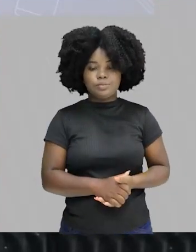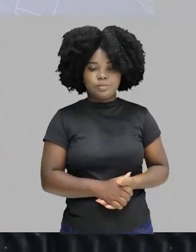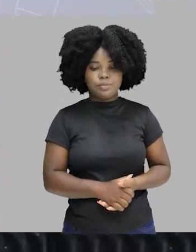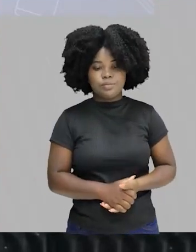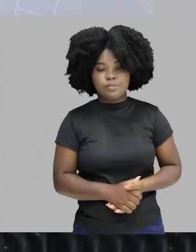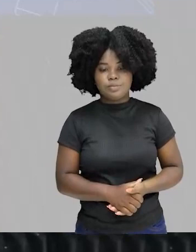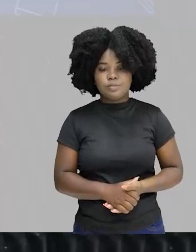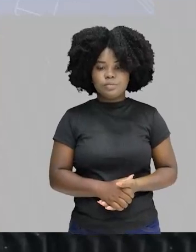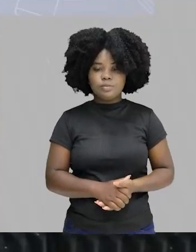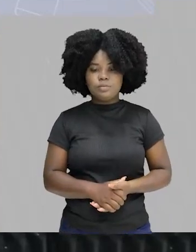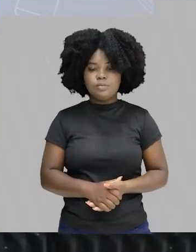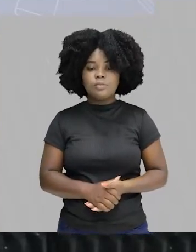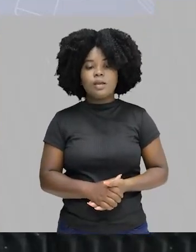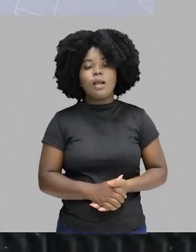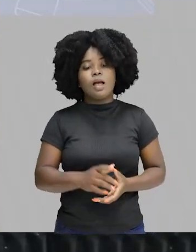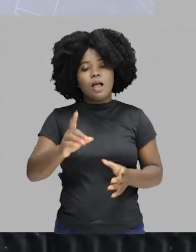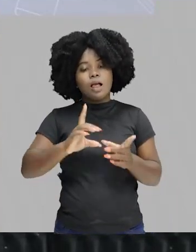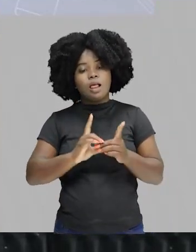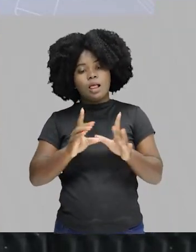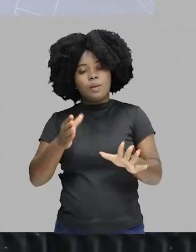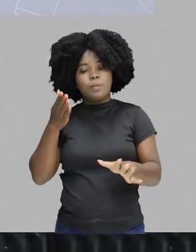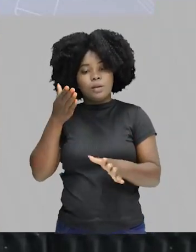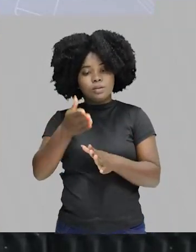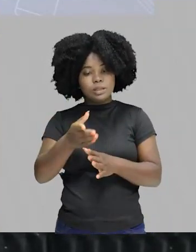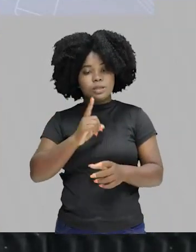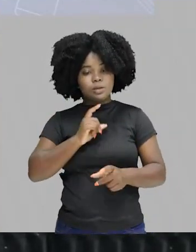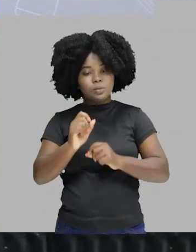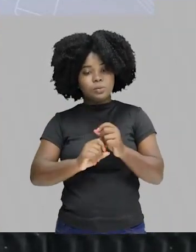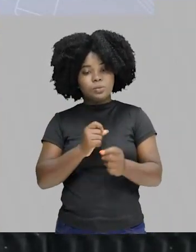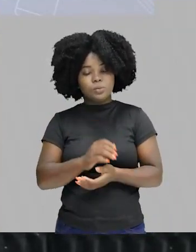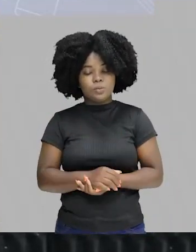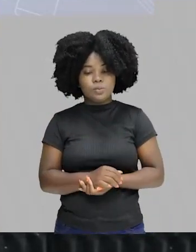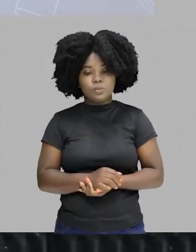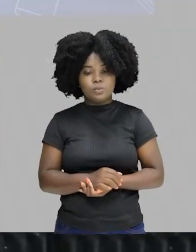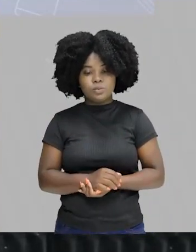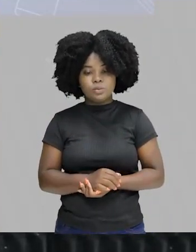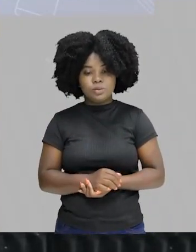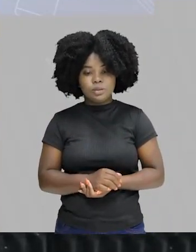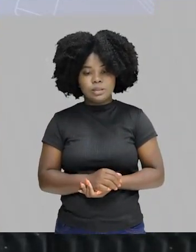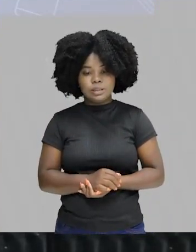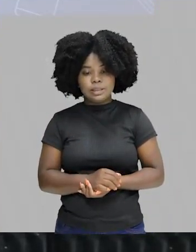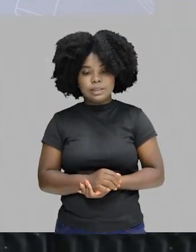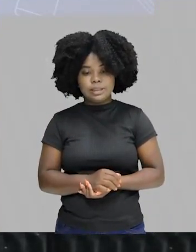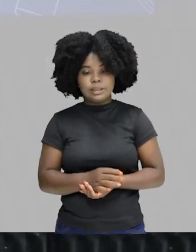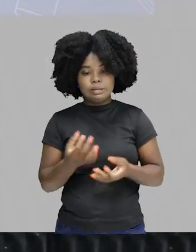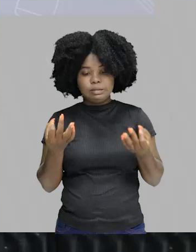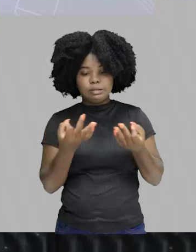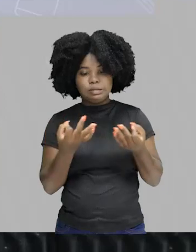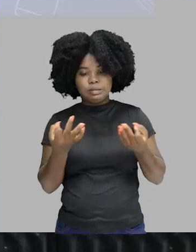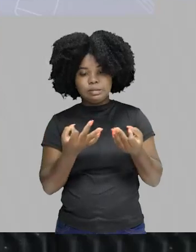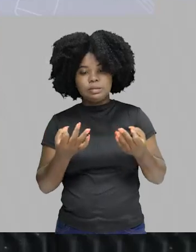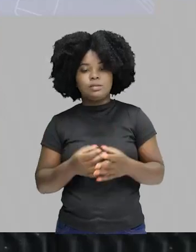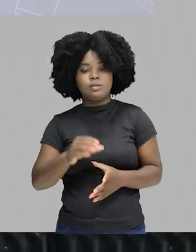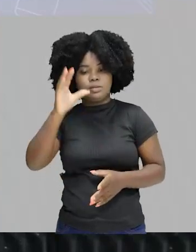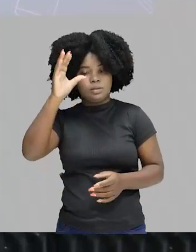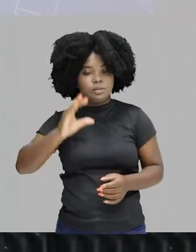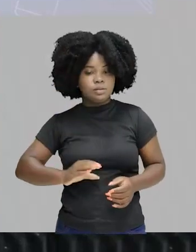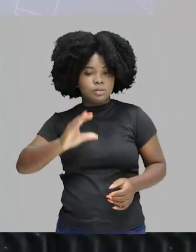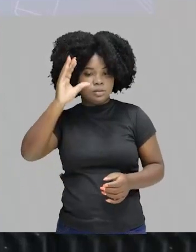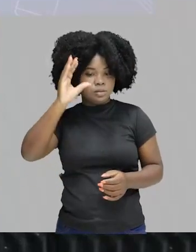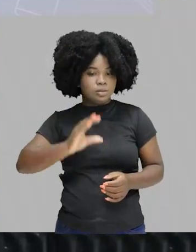Lá na democracia direta, existe a atuação, claro, de forma perfeita do cidadão.